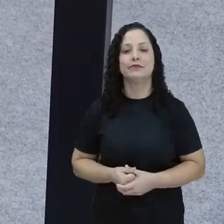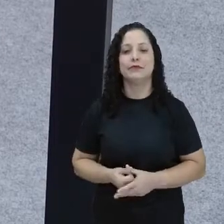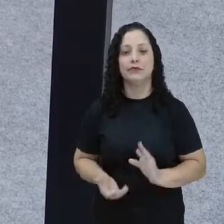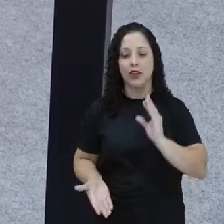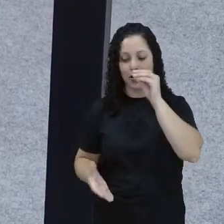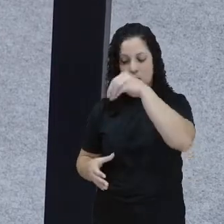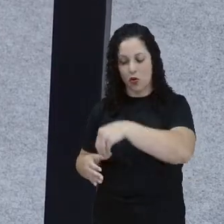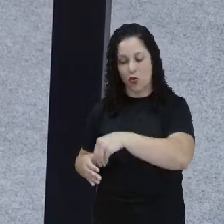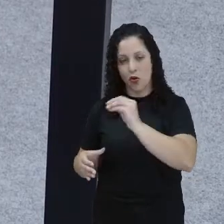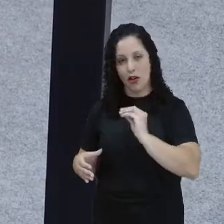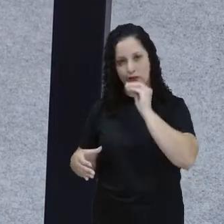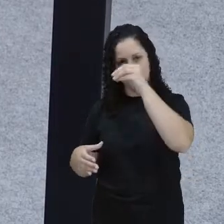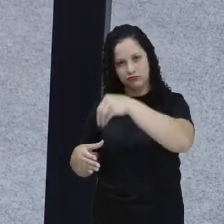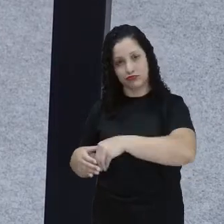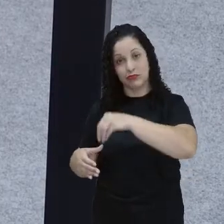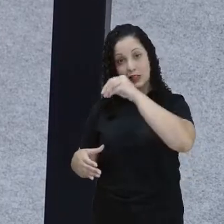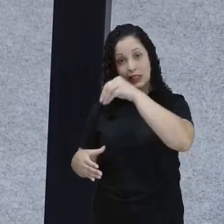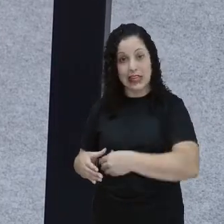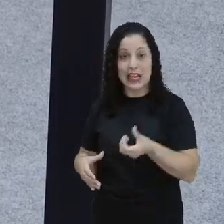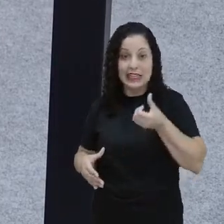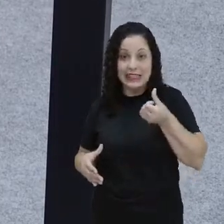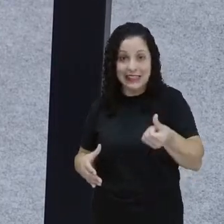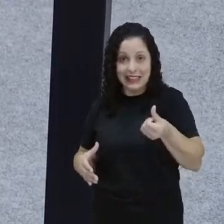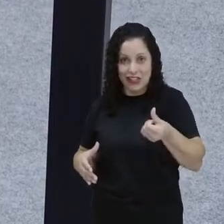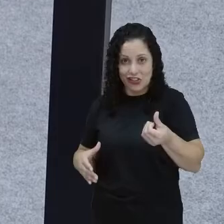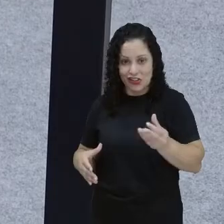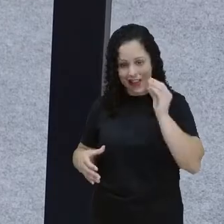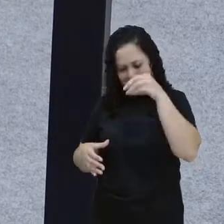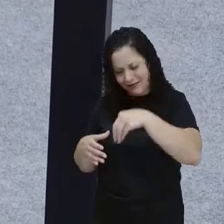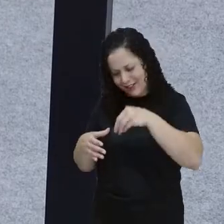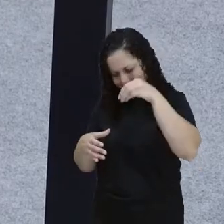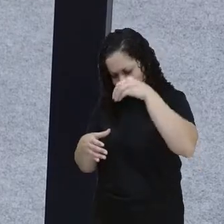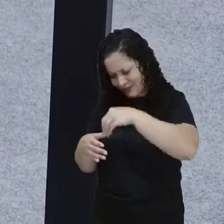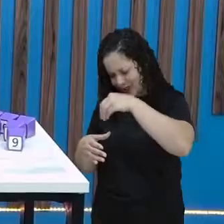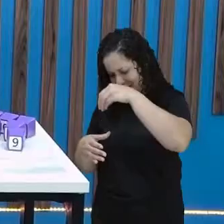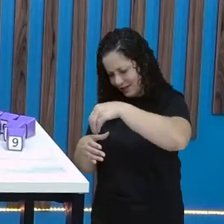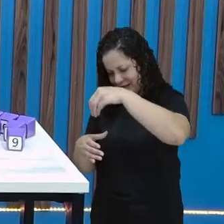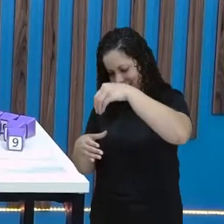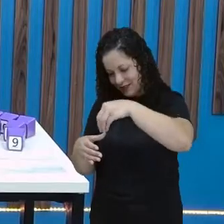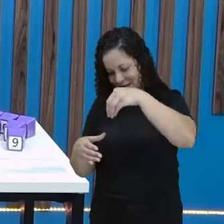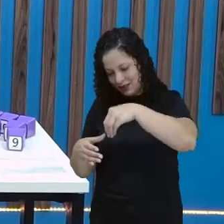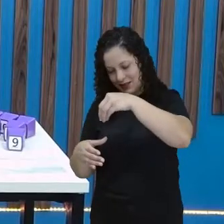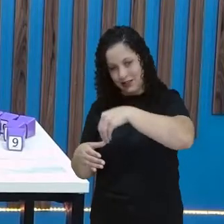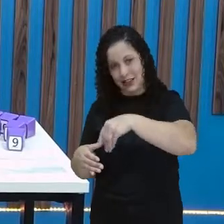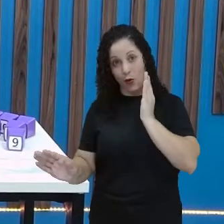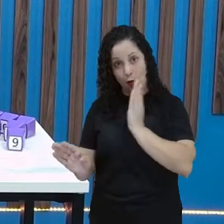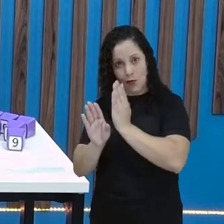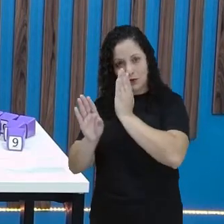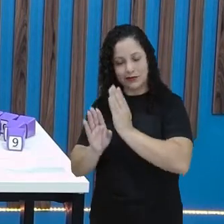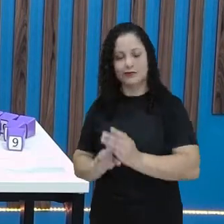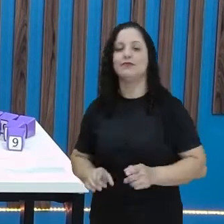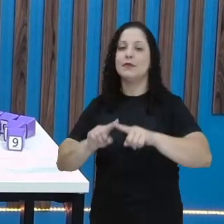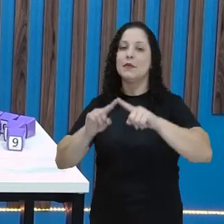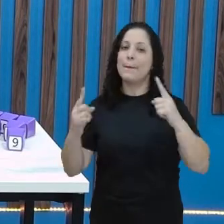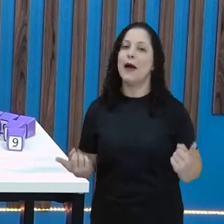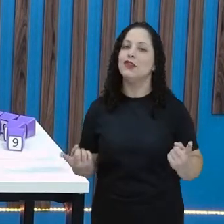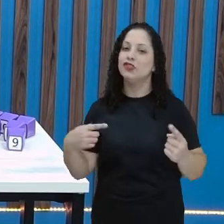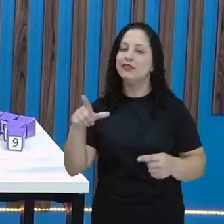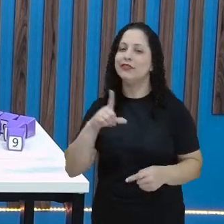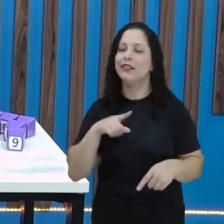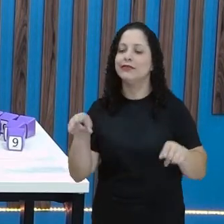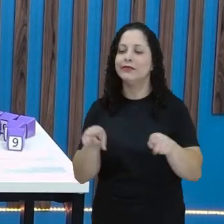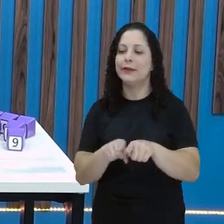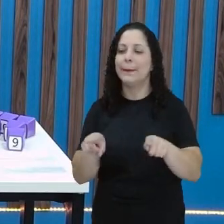colocar seis bolinhas, que a gente já descobriu. Mas existe outra maneira, a gente já viu, que